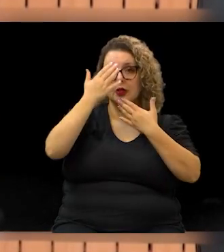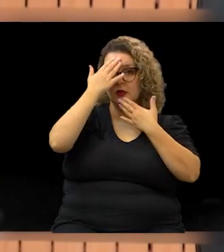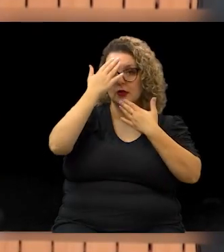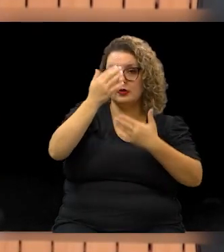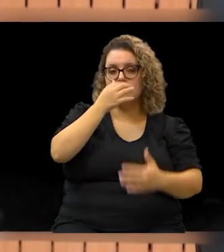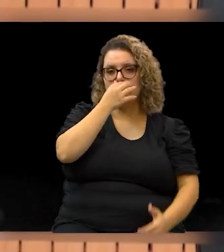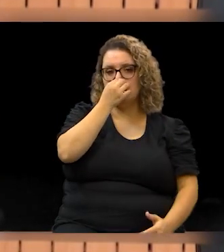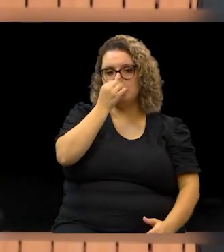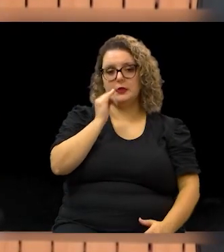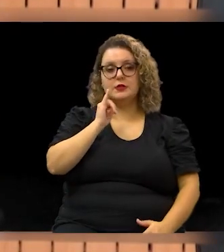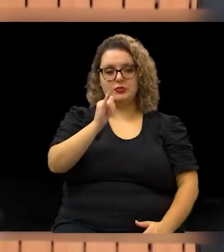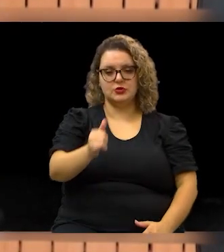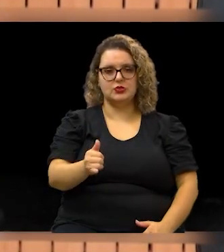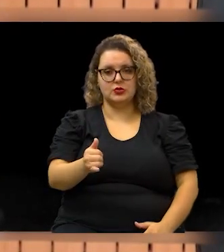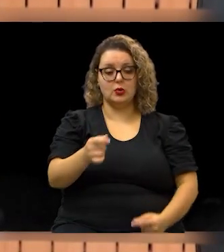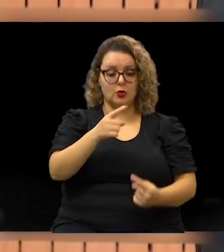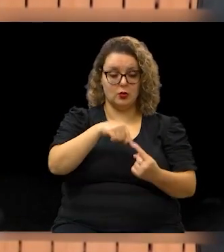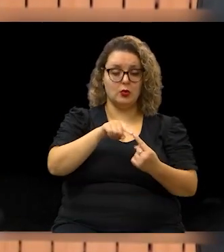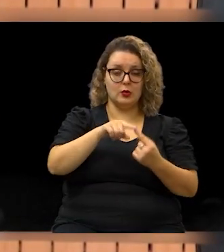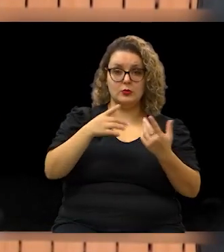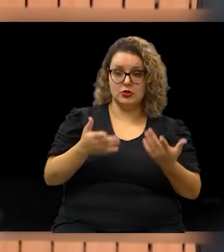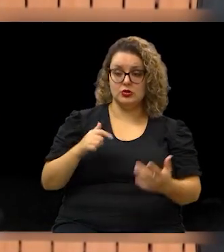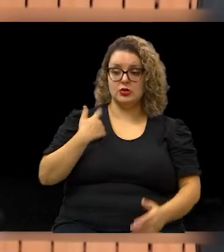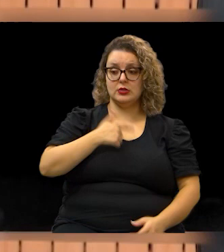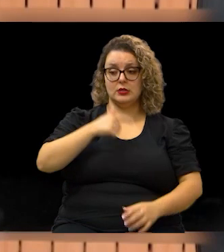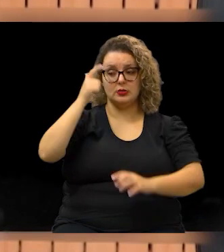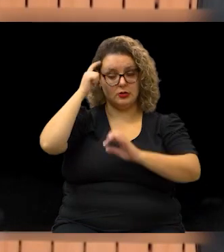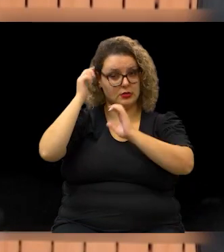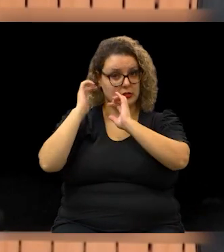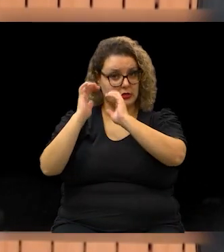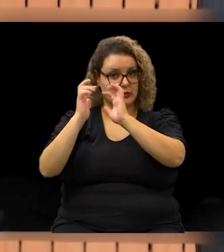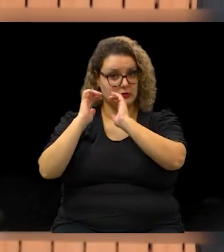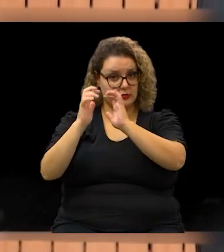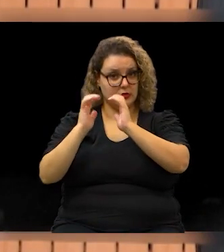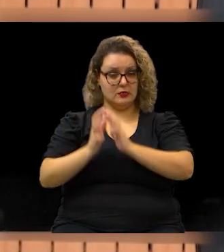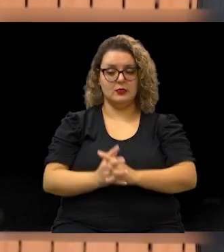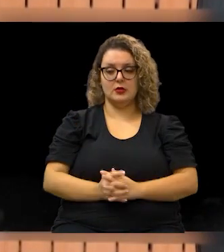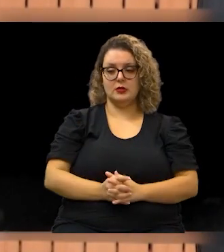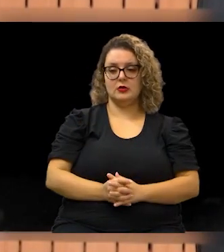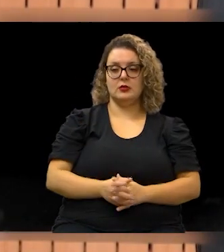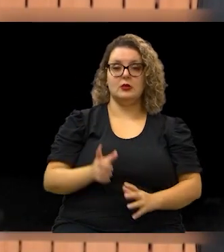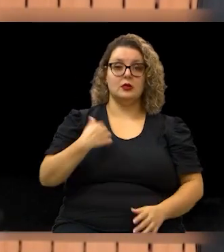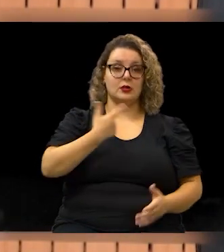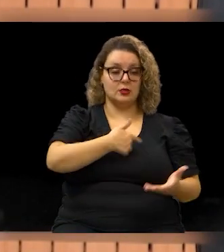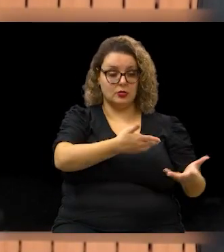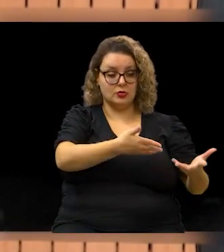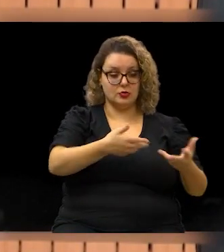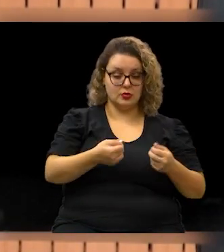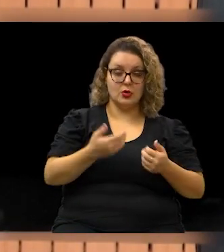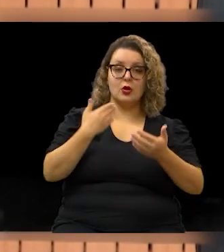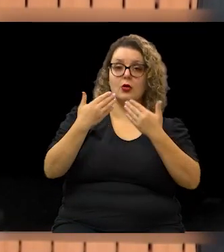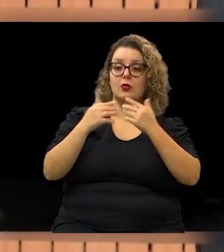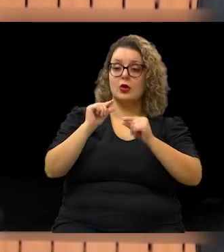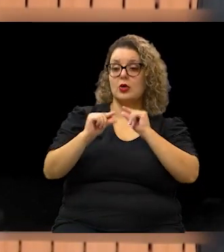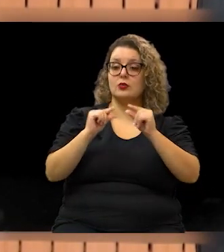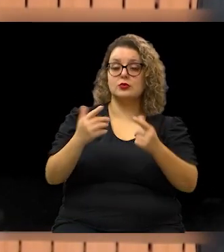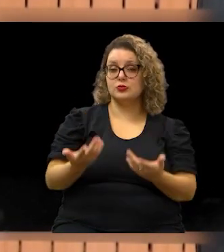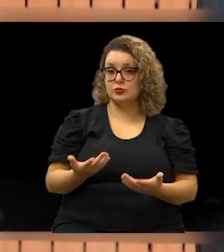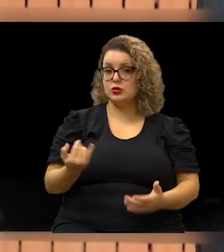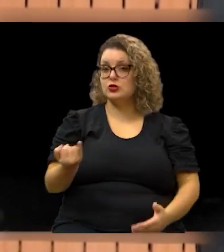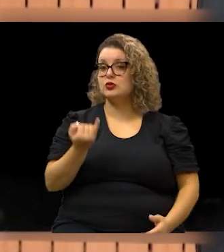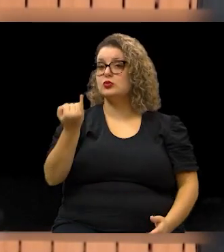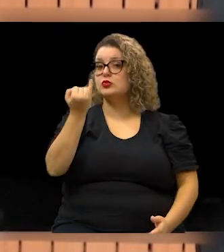e dizer que o objetivo da nossa reflexão é que as nossas convidadas conversam um pouco sobre a